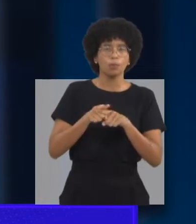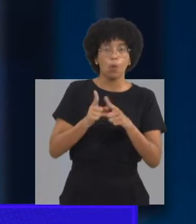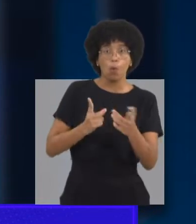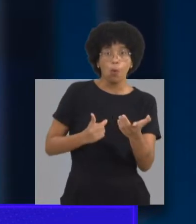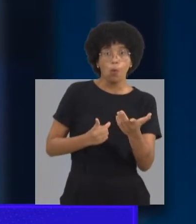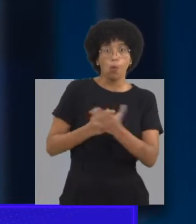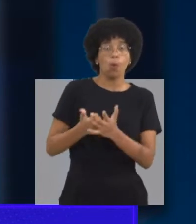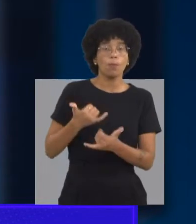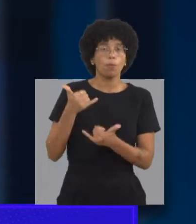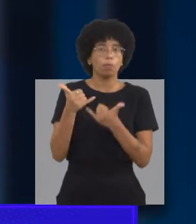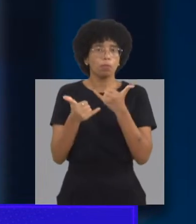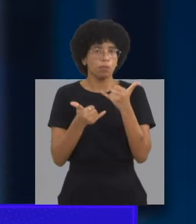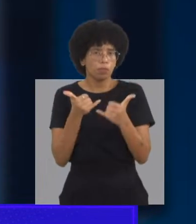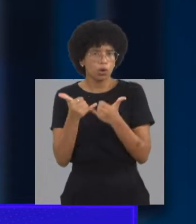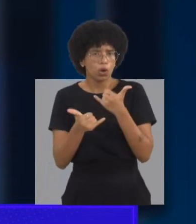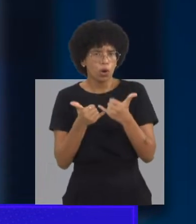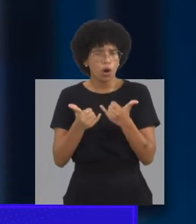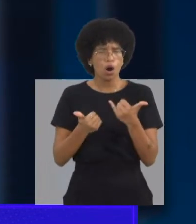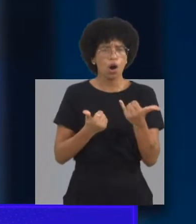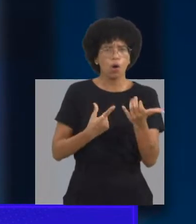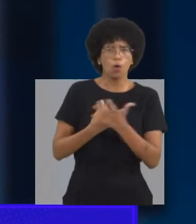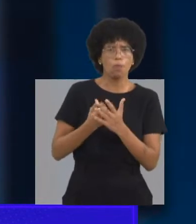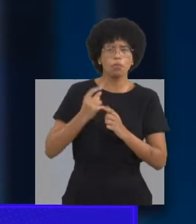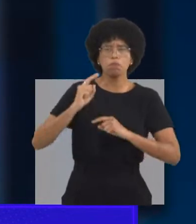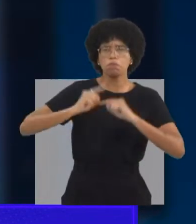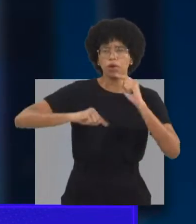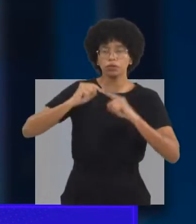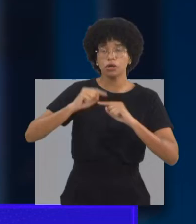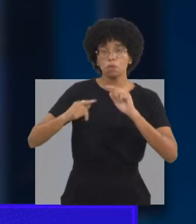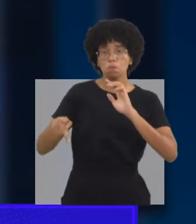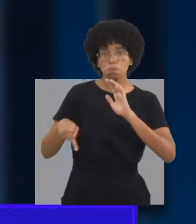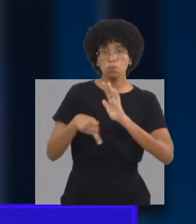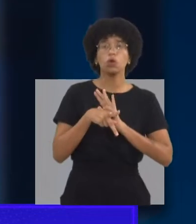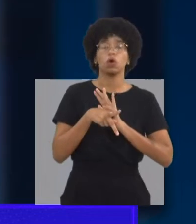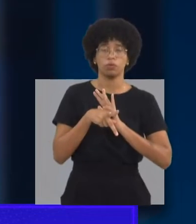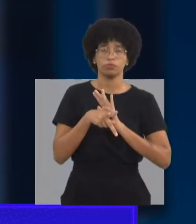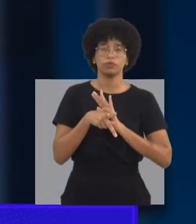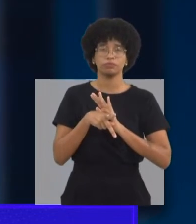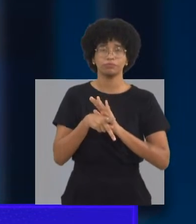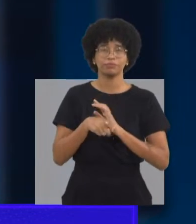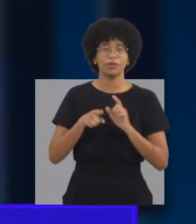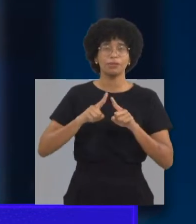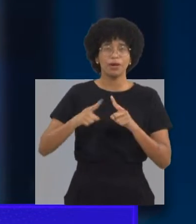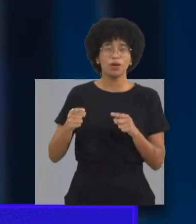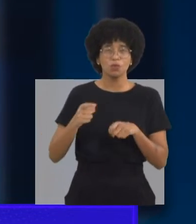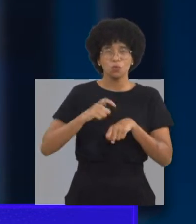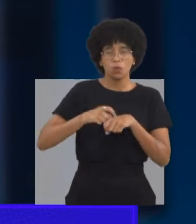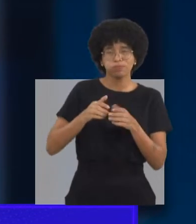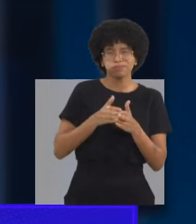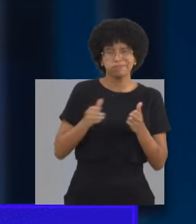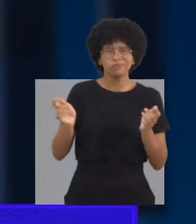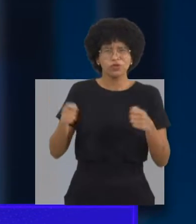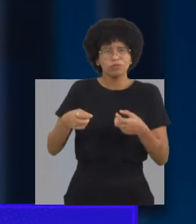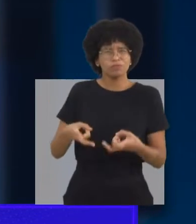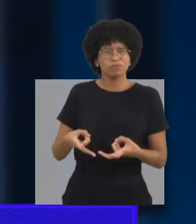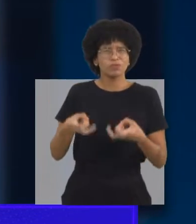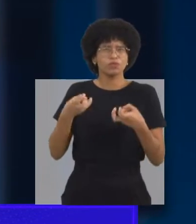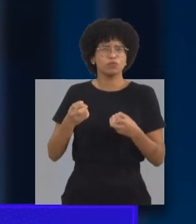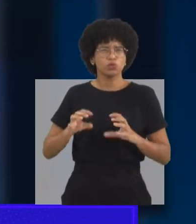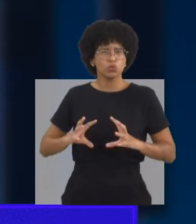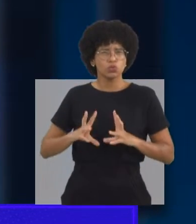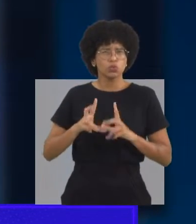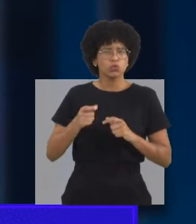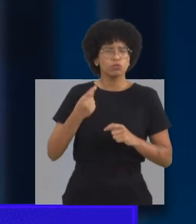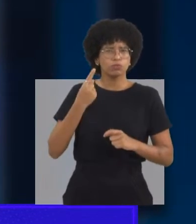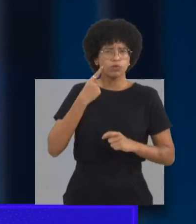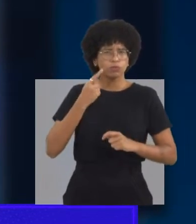expor a criança. Até comprar um brinquedo, comprar um recurso adequado, naquele